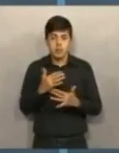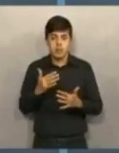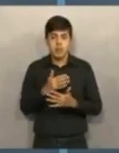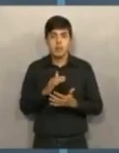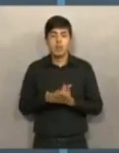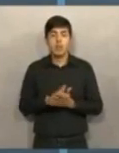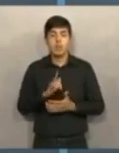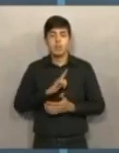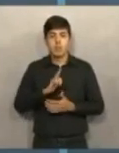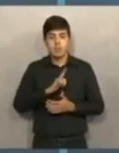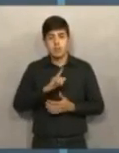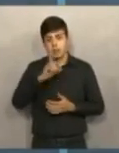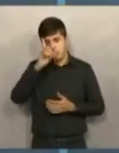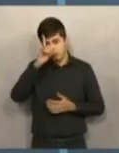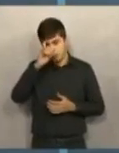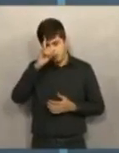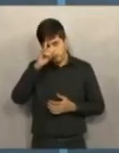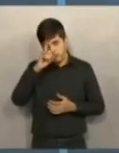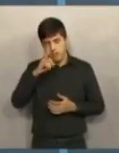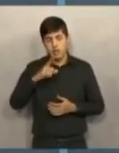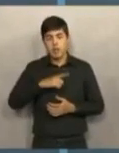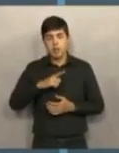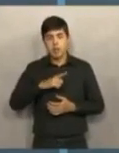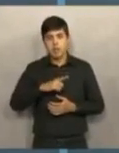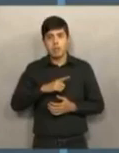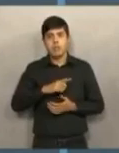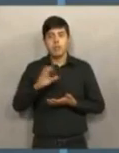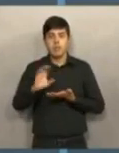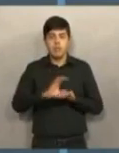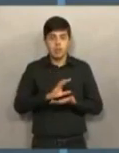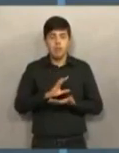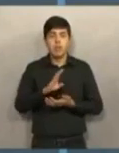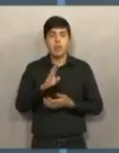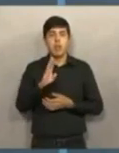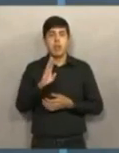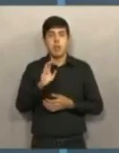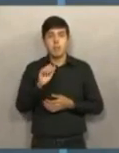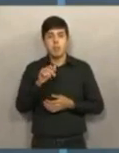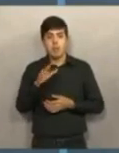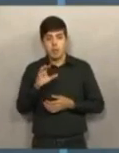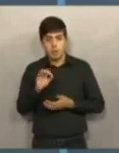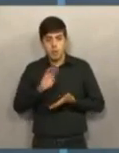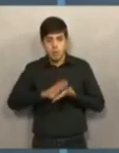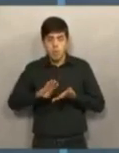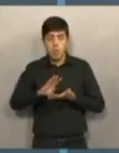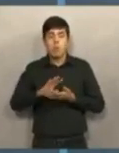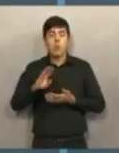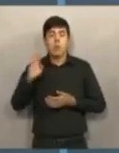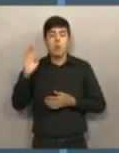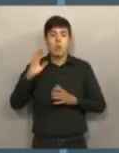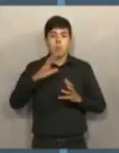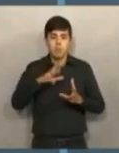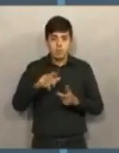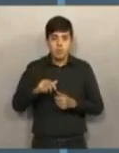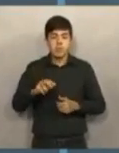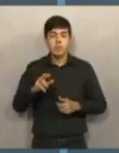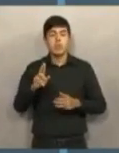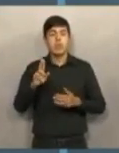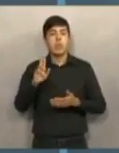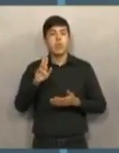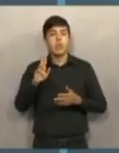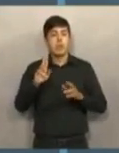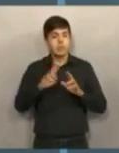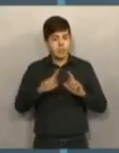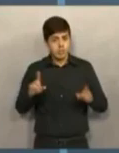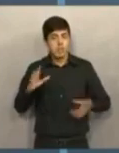Tem um hospital em construção com recursos que eu consegui com o Banco Mundial. A universidade é nossa parceira, sabe